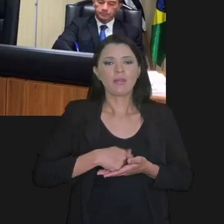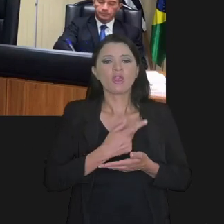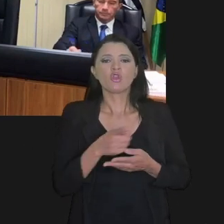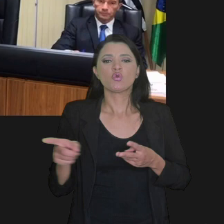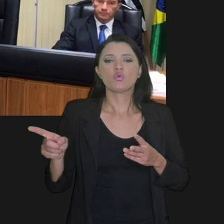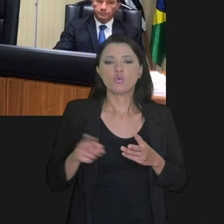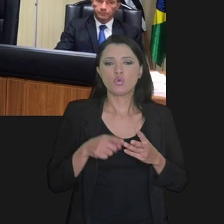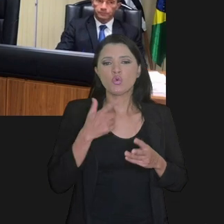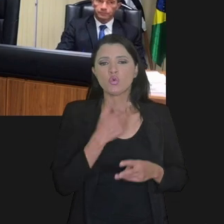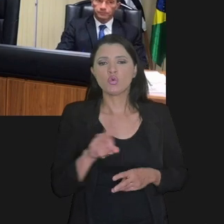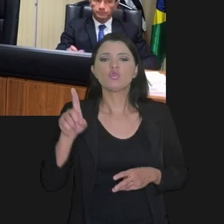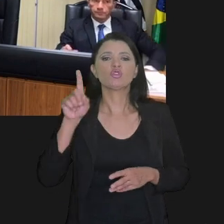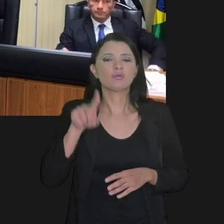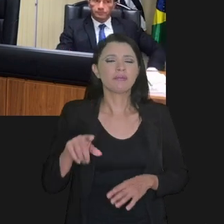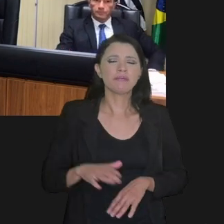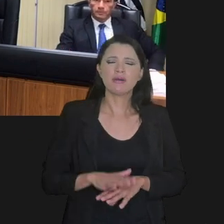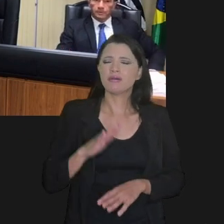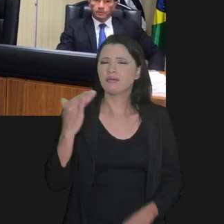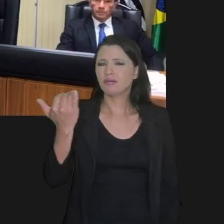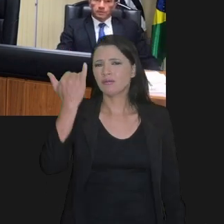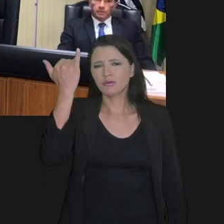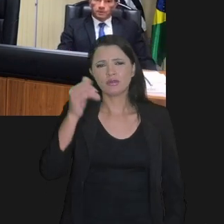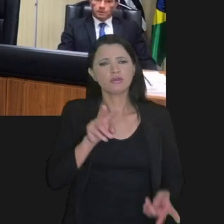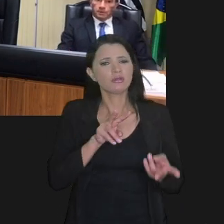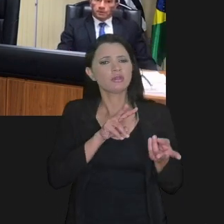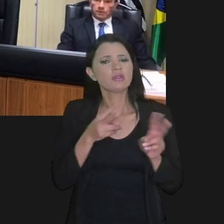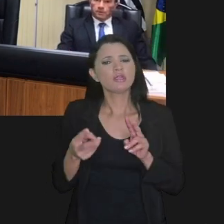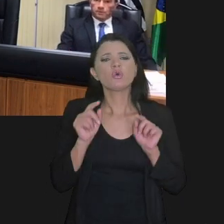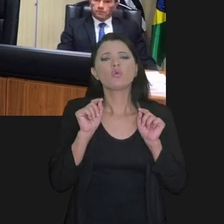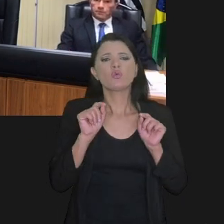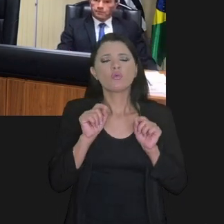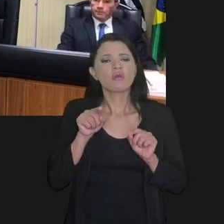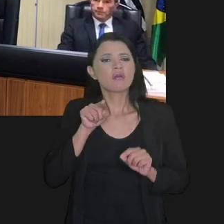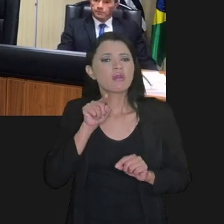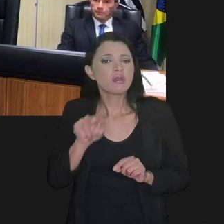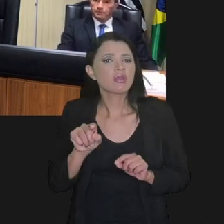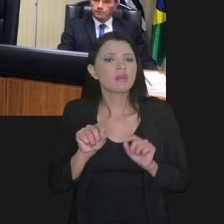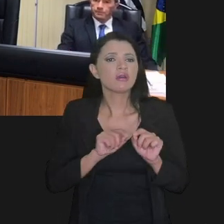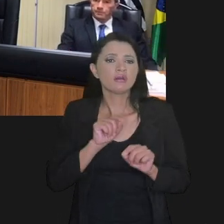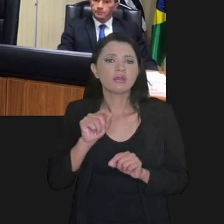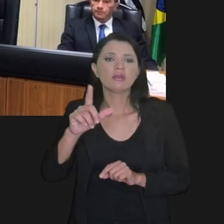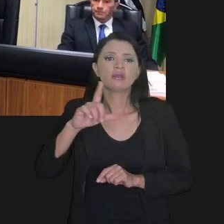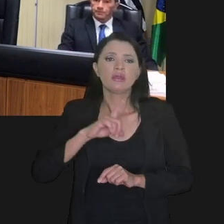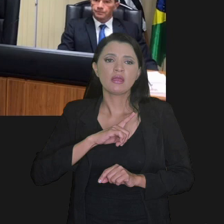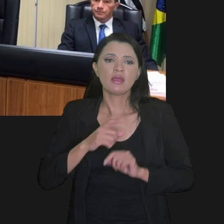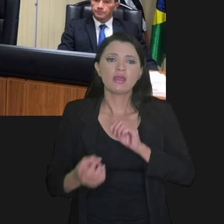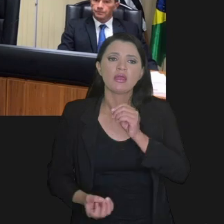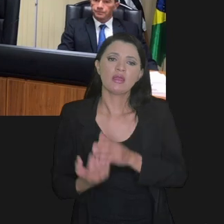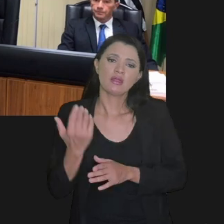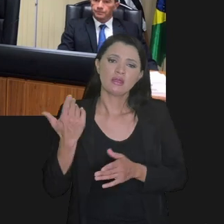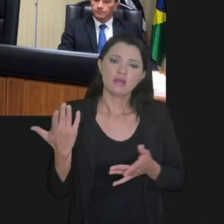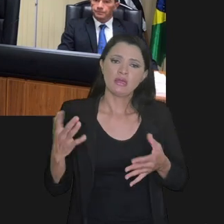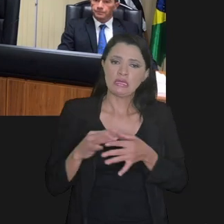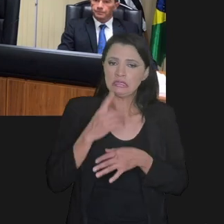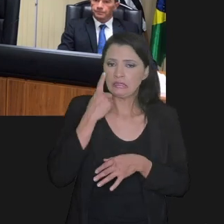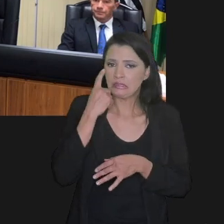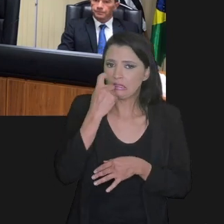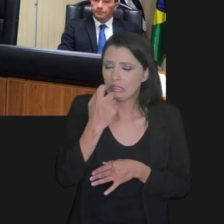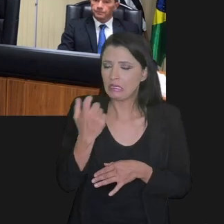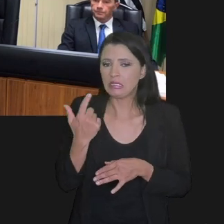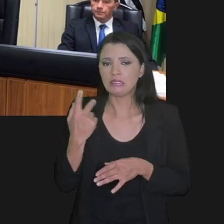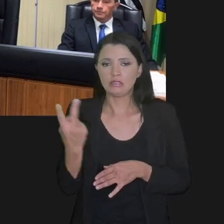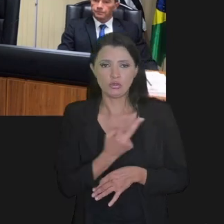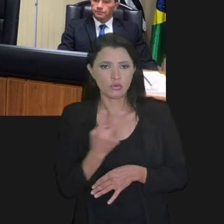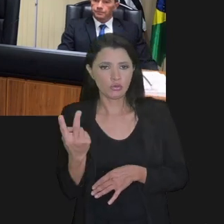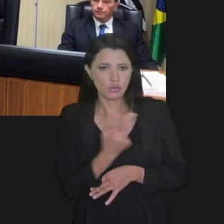recuperação. E, por fim, uma das premissas mais importantes da transação é que ela deriva de uma